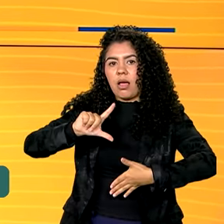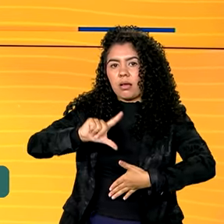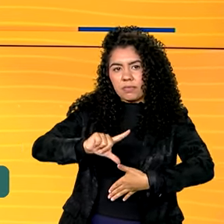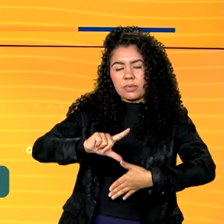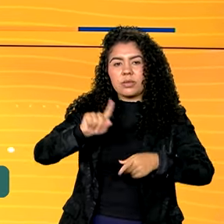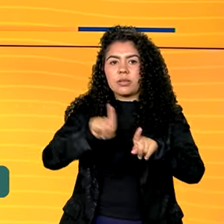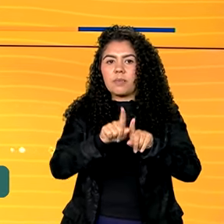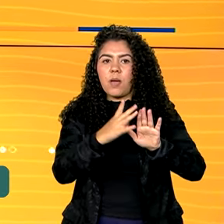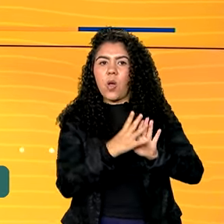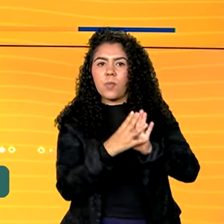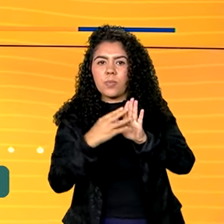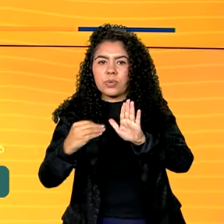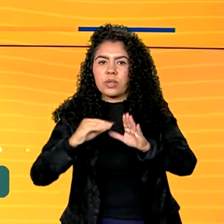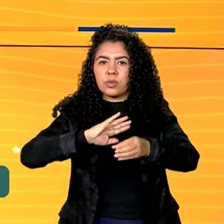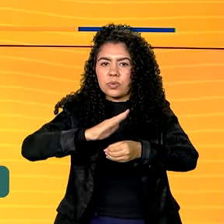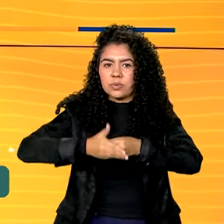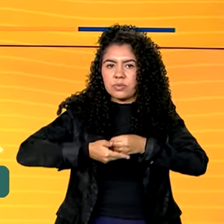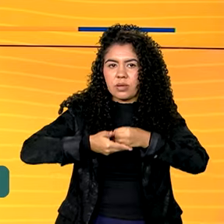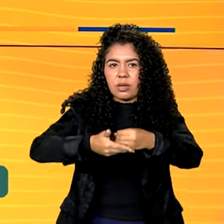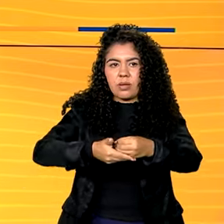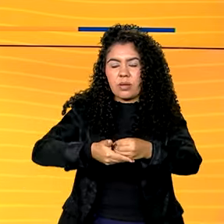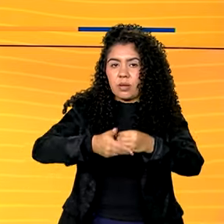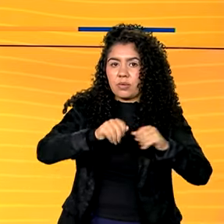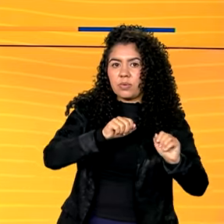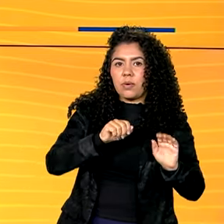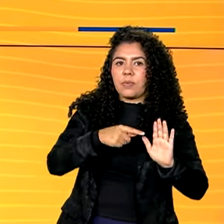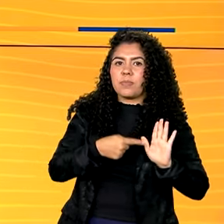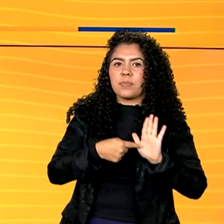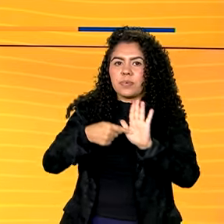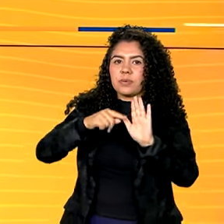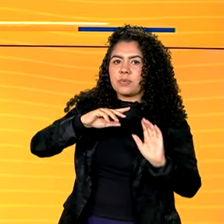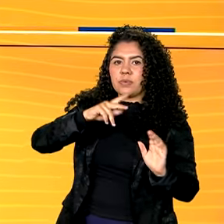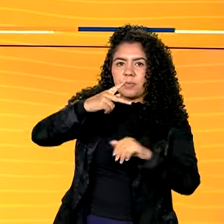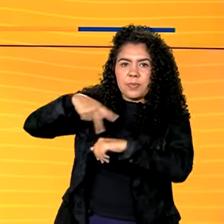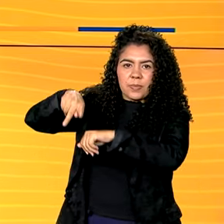ser um exemplo de sustentabilidade para o mundo.